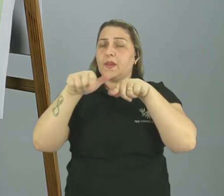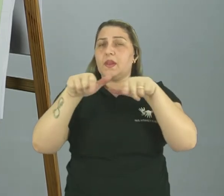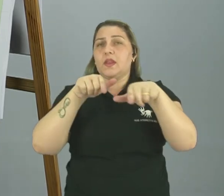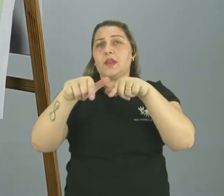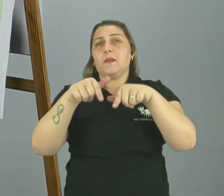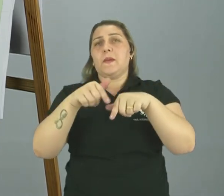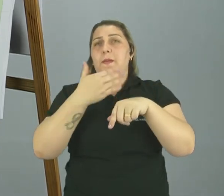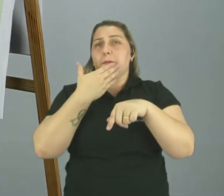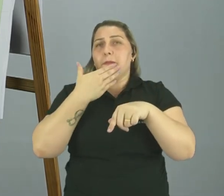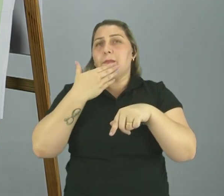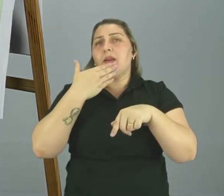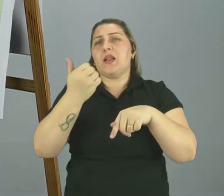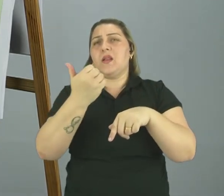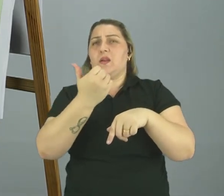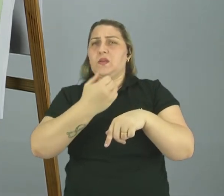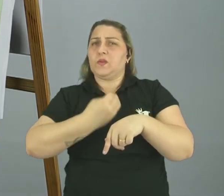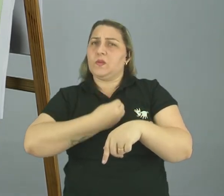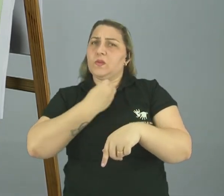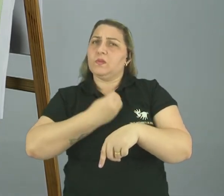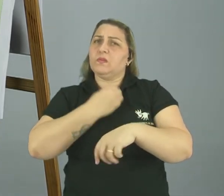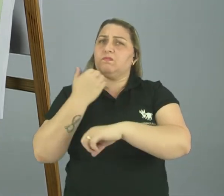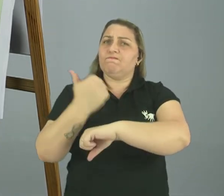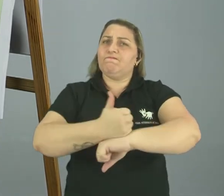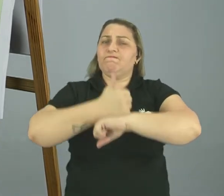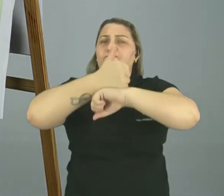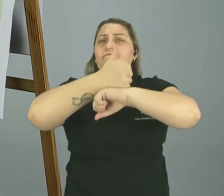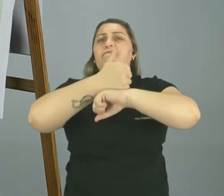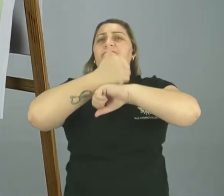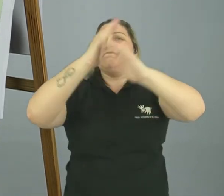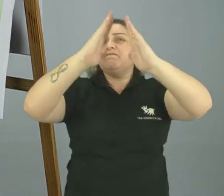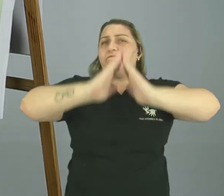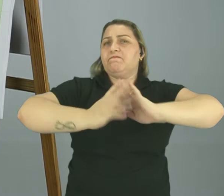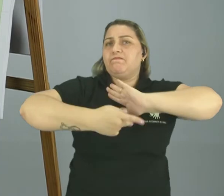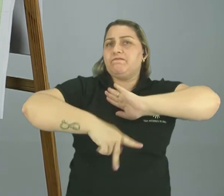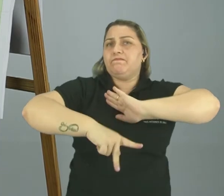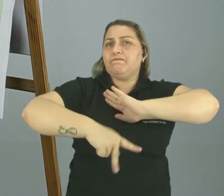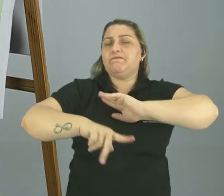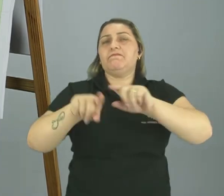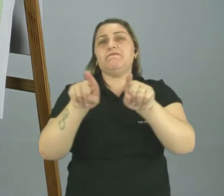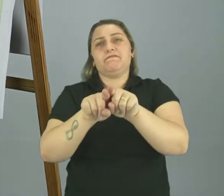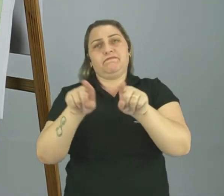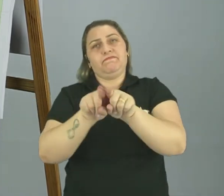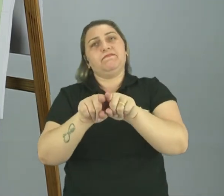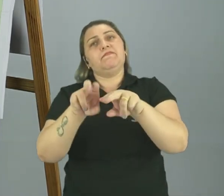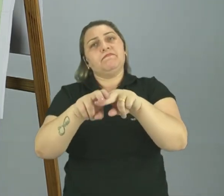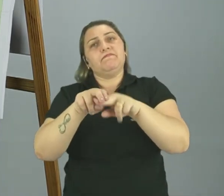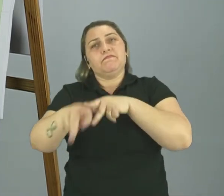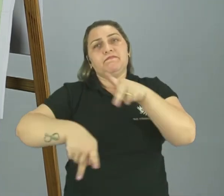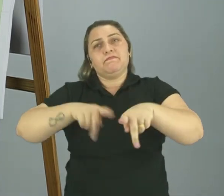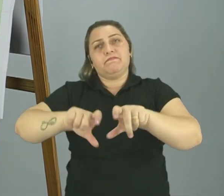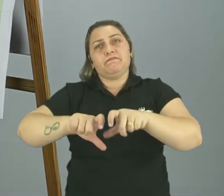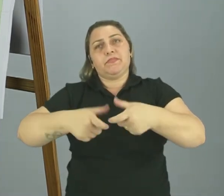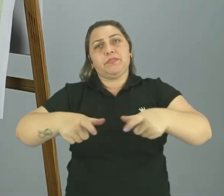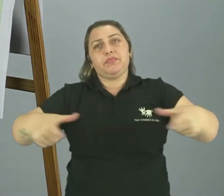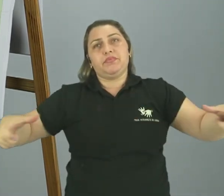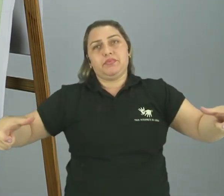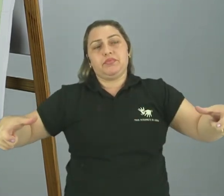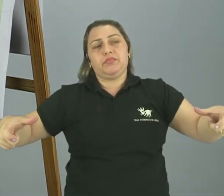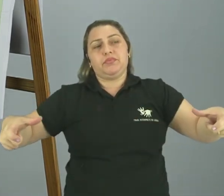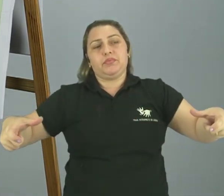busca de morar Em busca de estabelecer residência aqui E isso fez com que a população do Acre